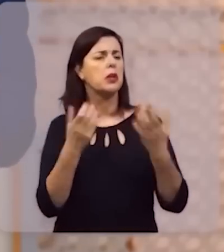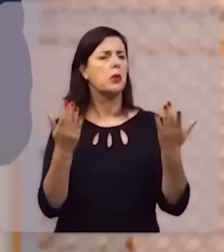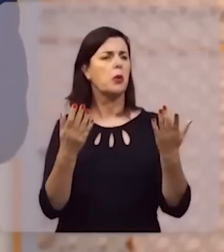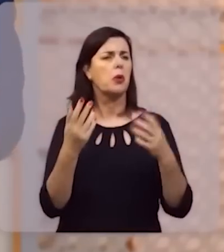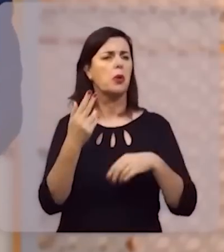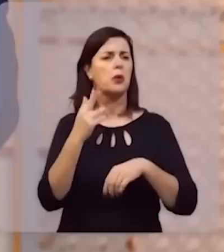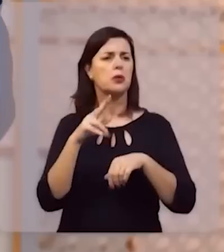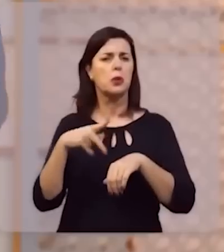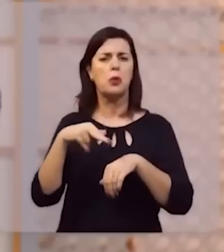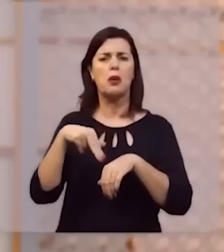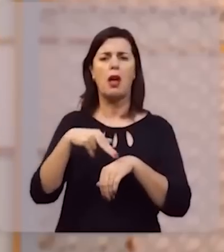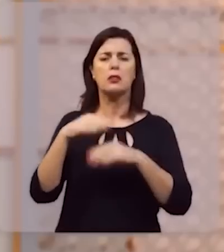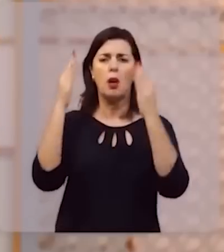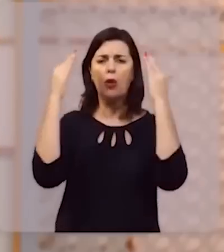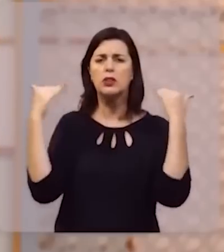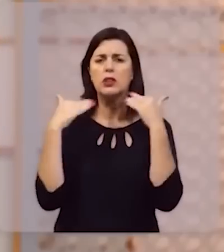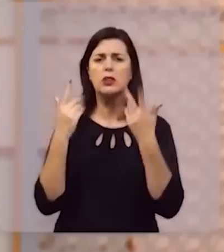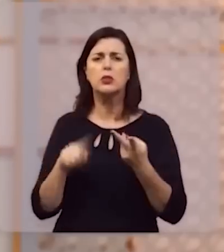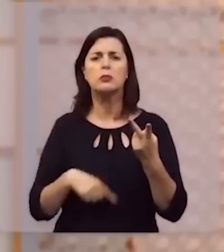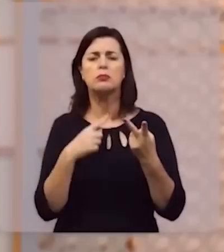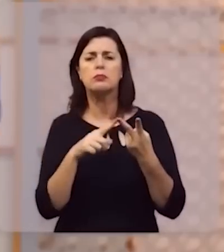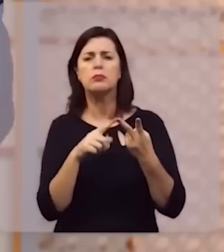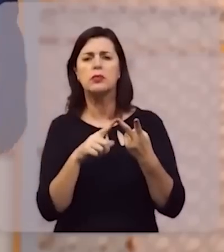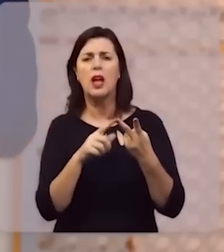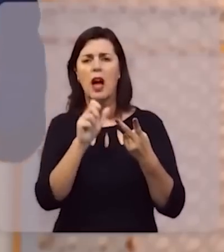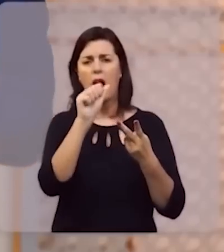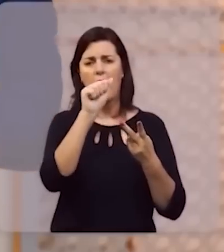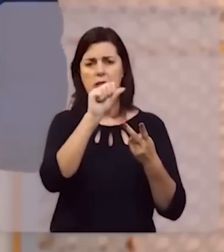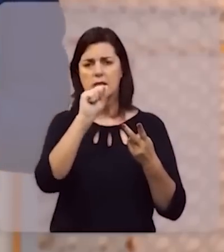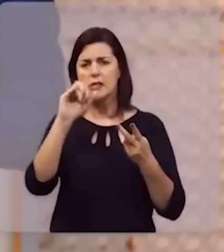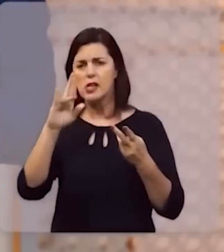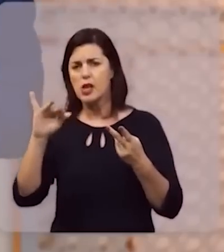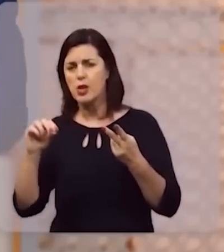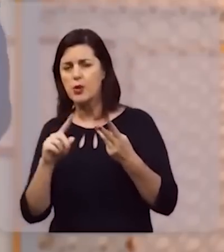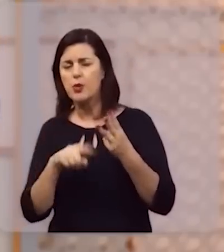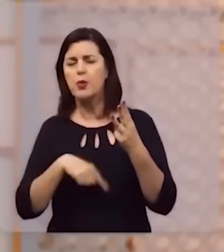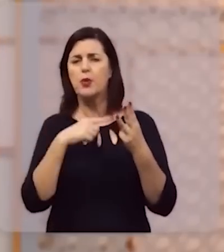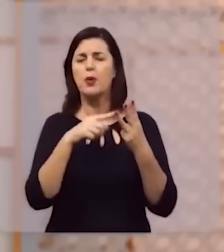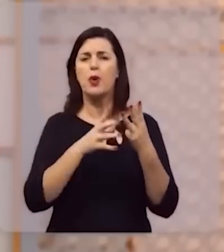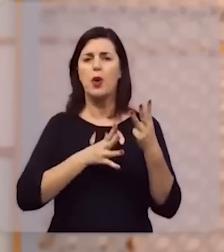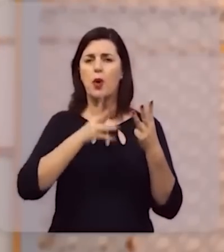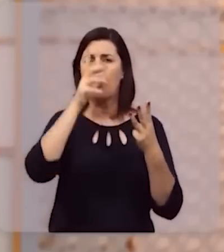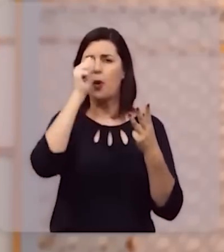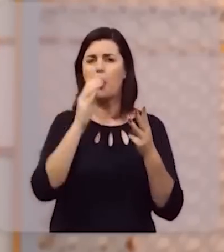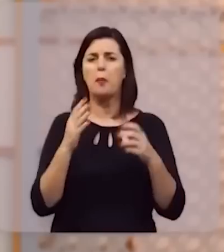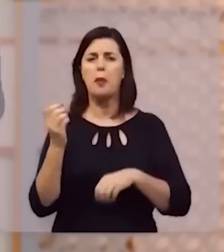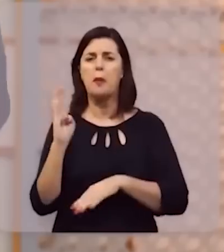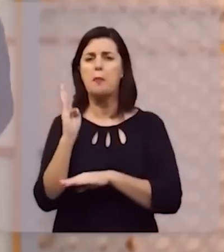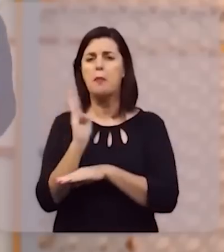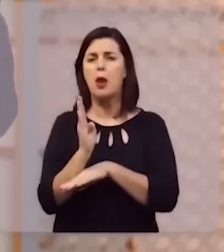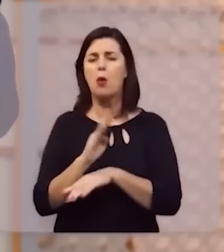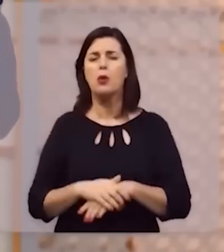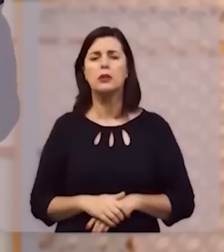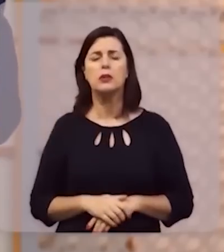o terrível império assírio, o megalomaníaco império babilônico,